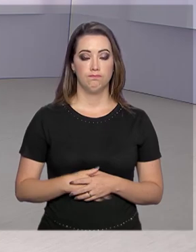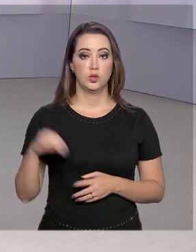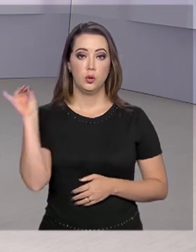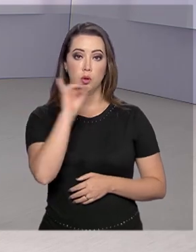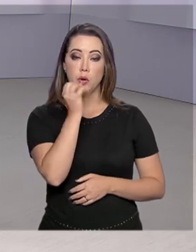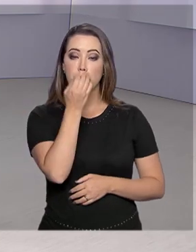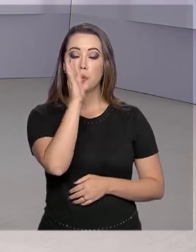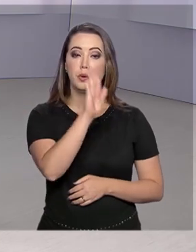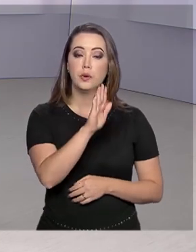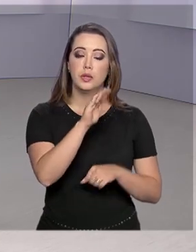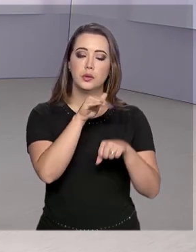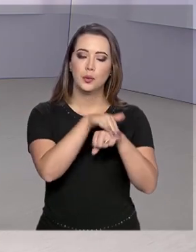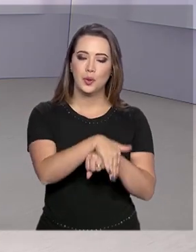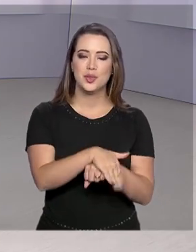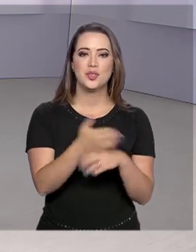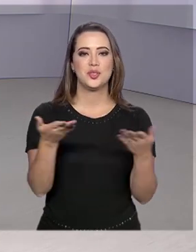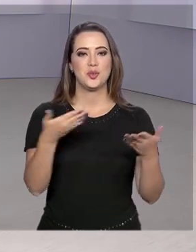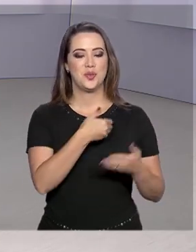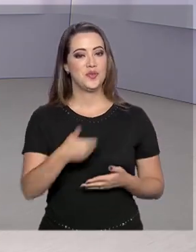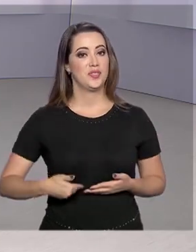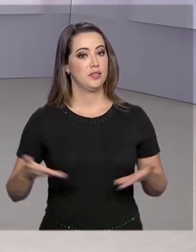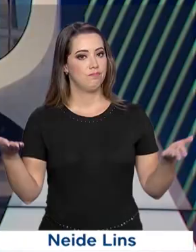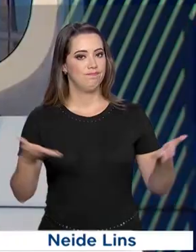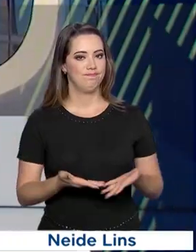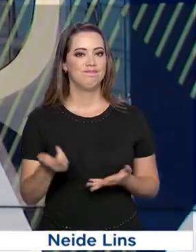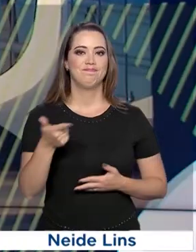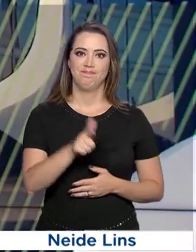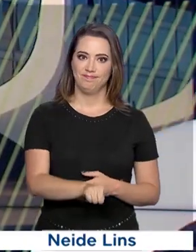Olá, boa noite. O governo agora está de volta.